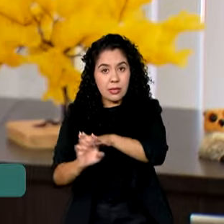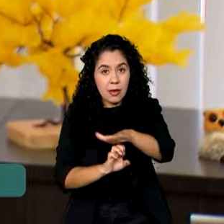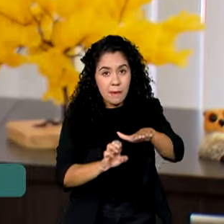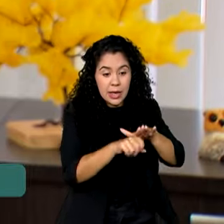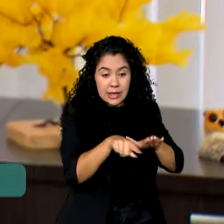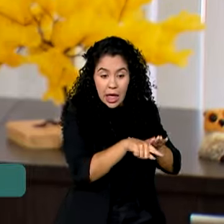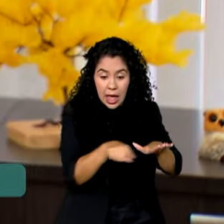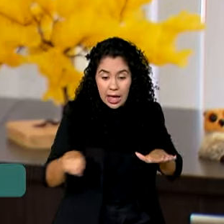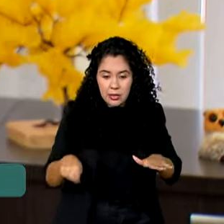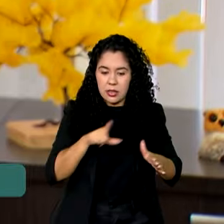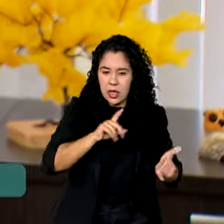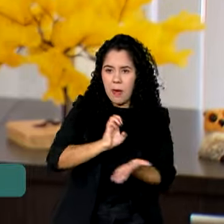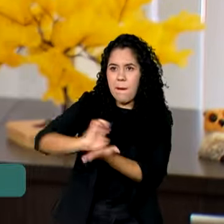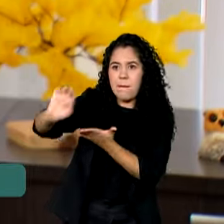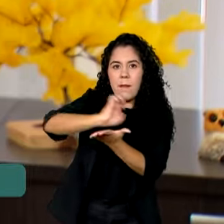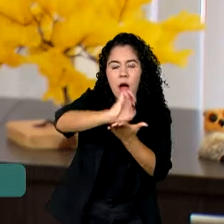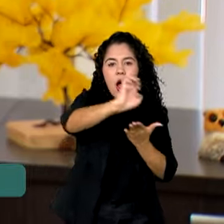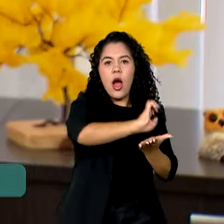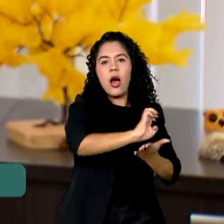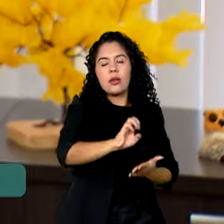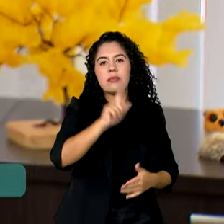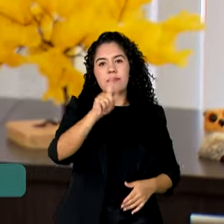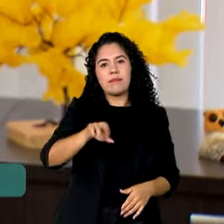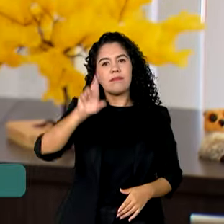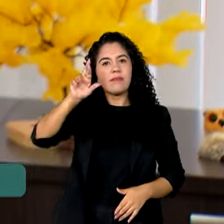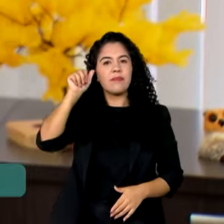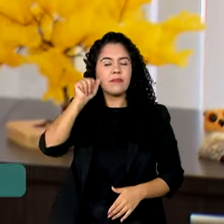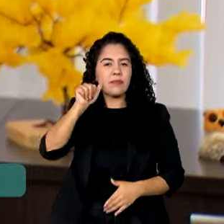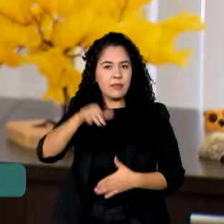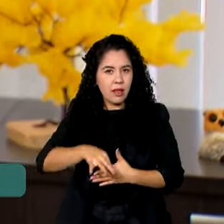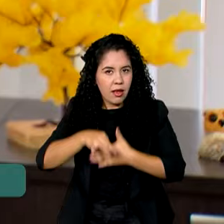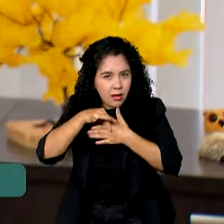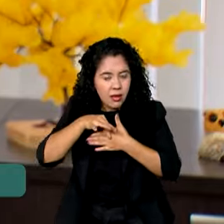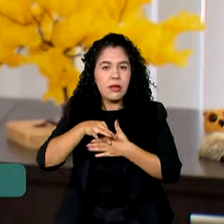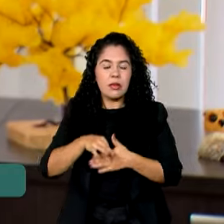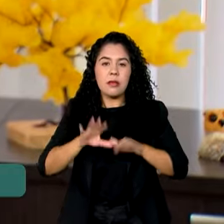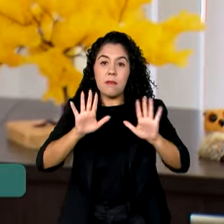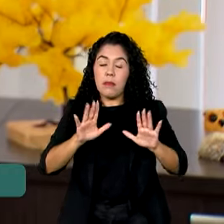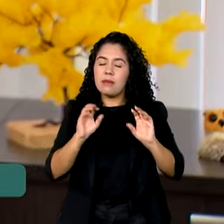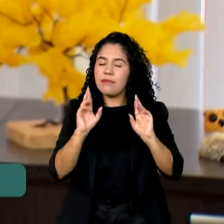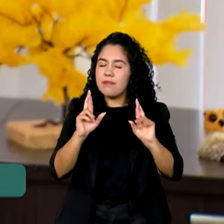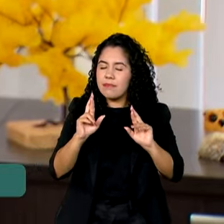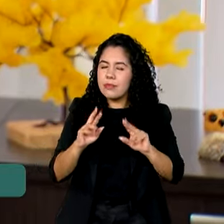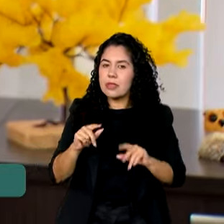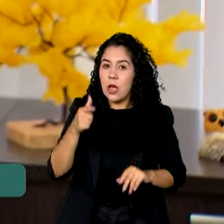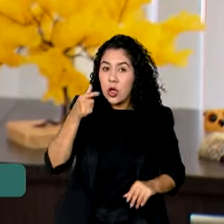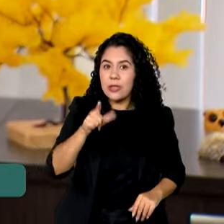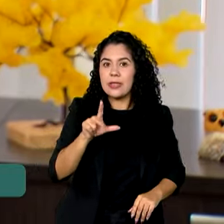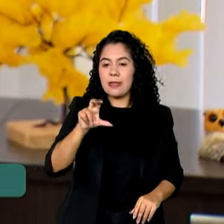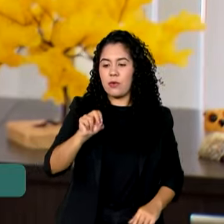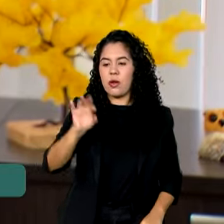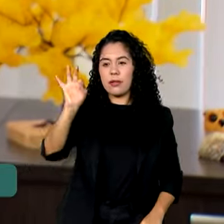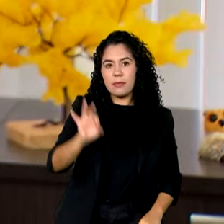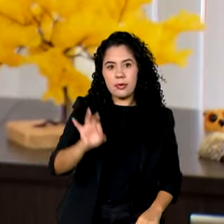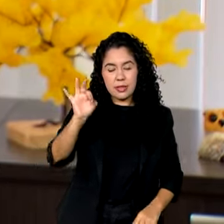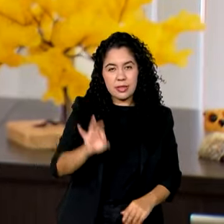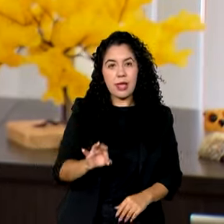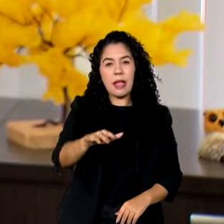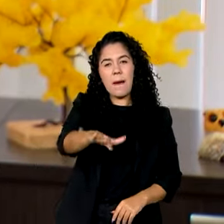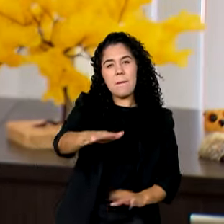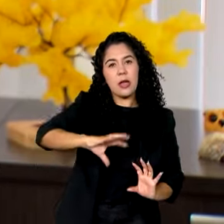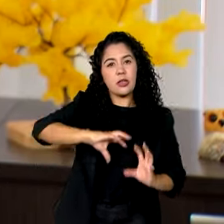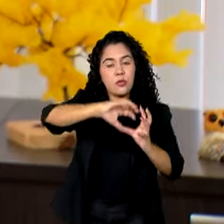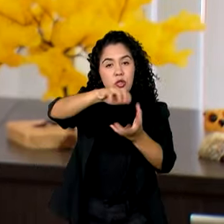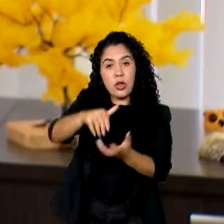Então a gente tem aí um longo caminho pela frente, né? Não sei se a gente consegue chegar aos 50%, mas se a gente conseguir chegar à média mundial, que é de